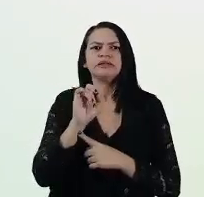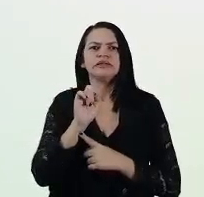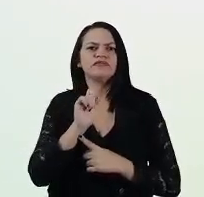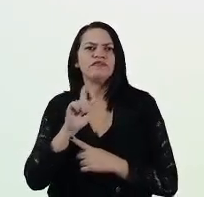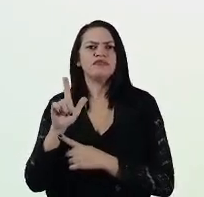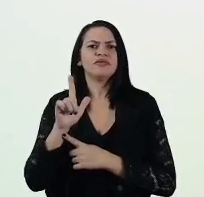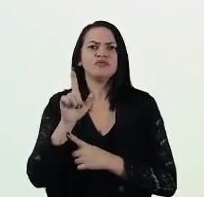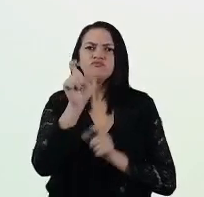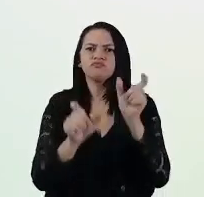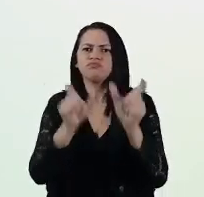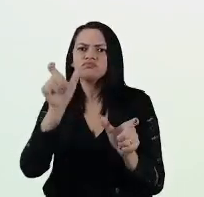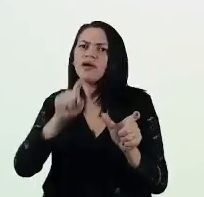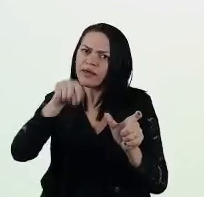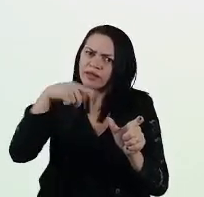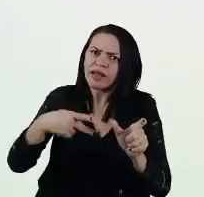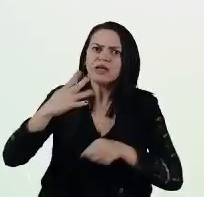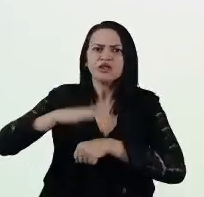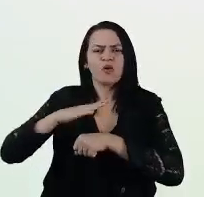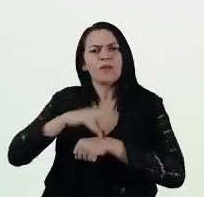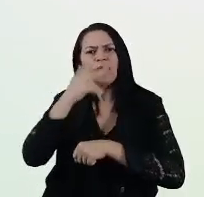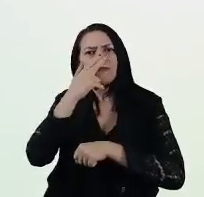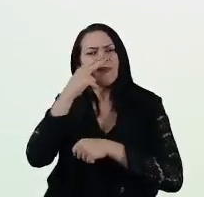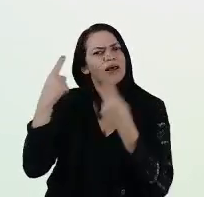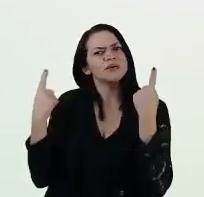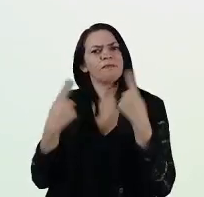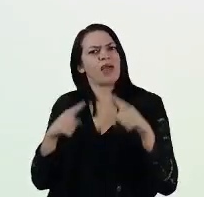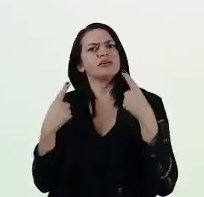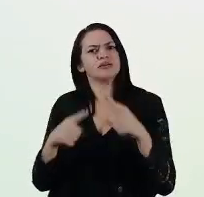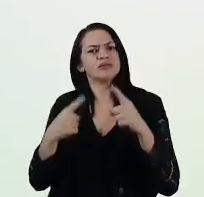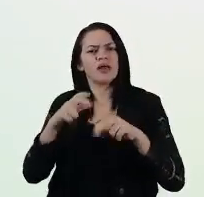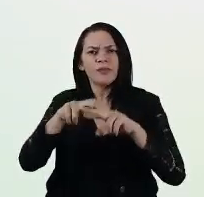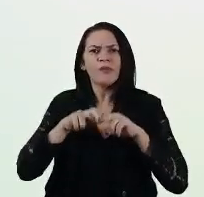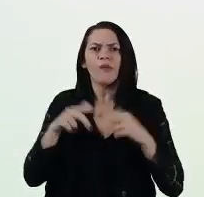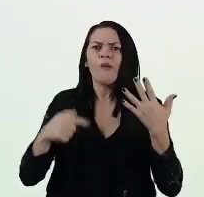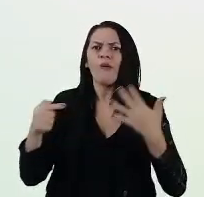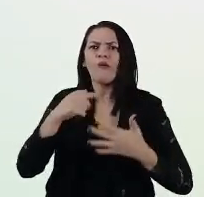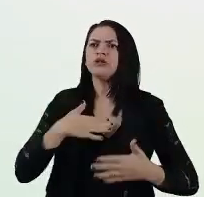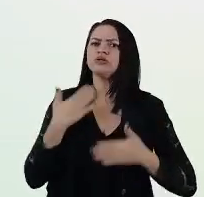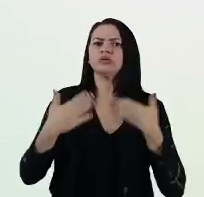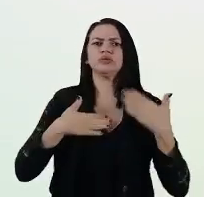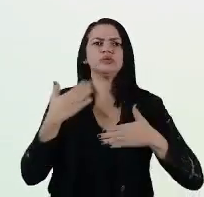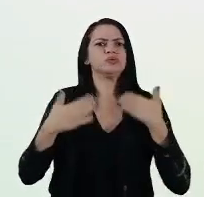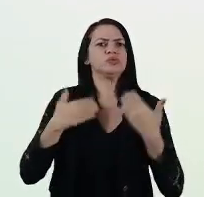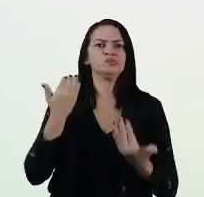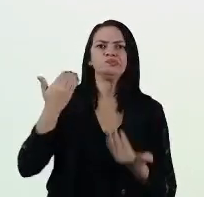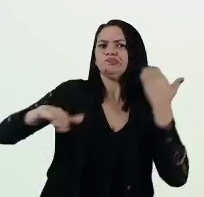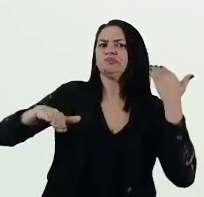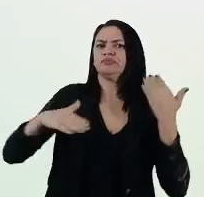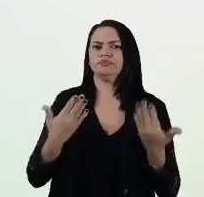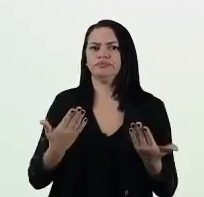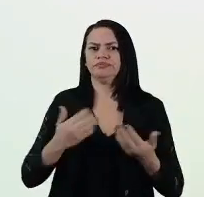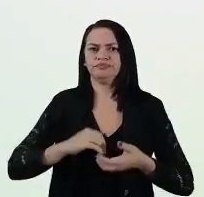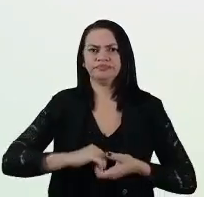estão, neste momento, objetivamente ameaçadas por conta de impulsos despóticos